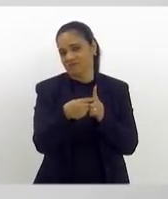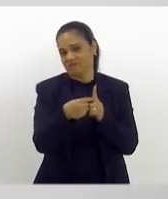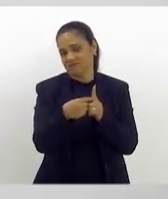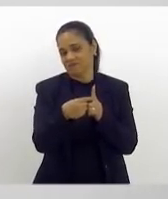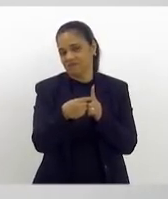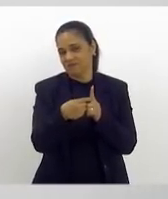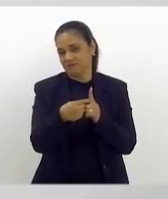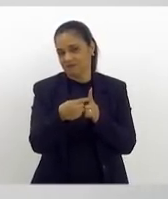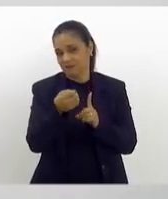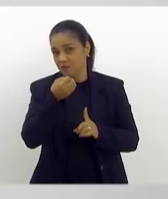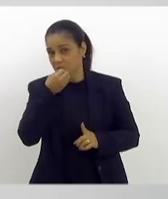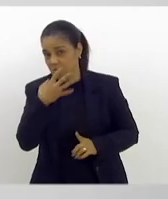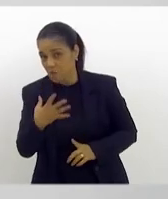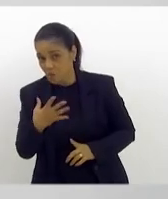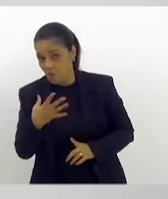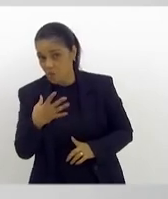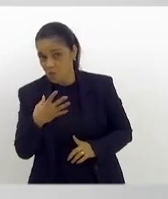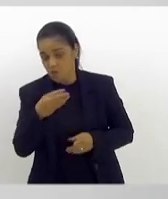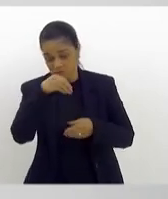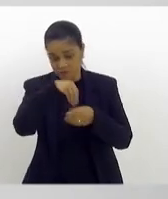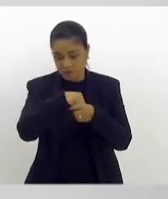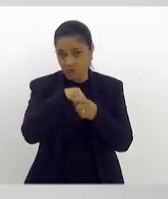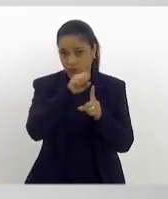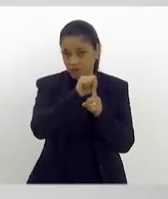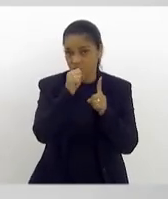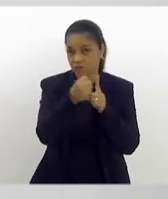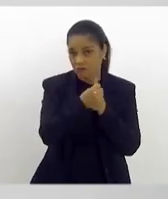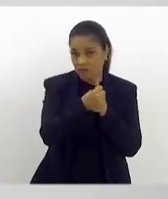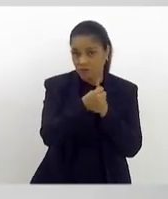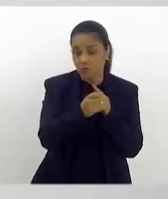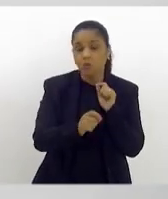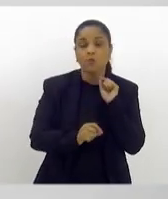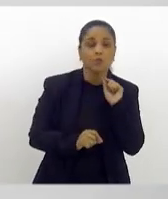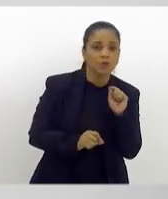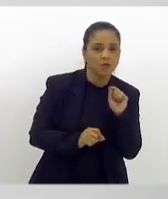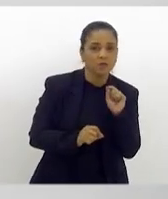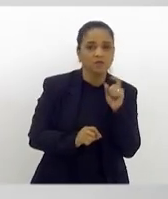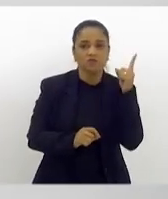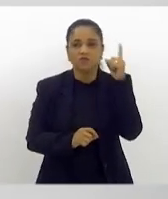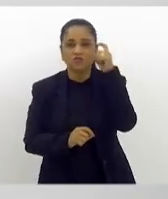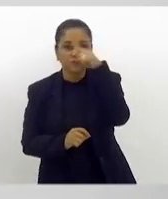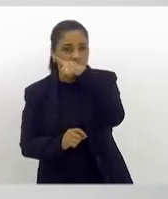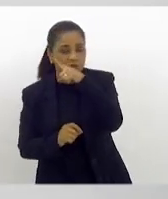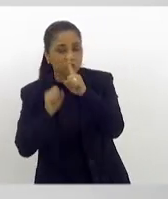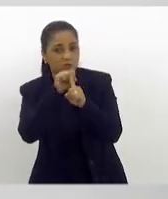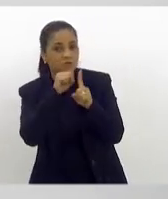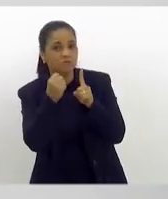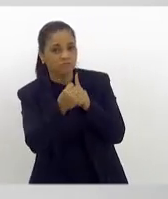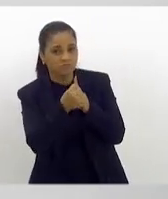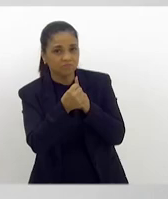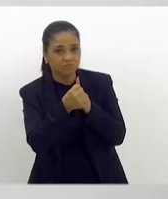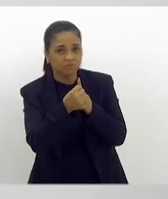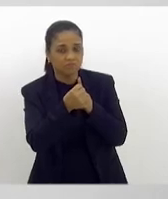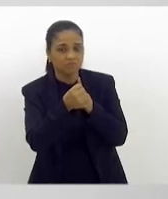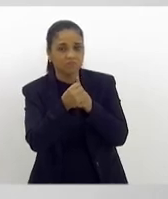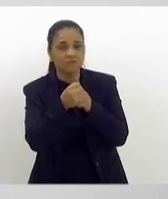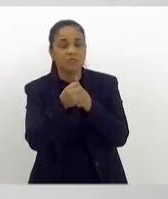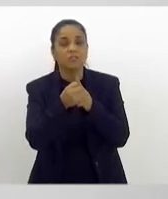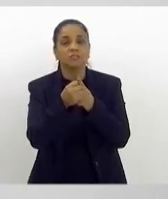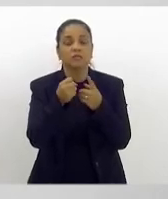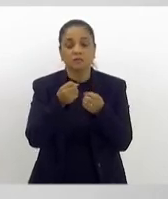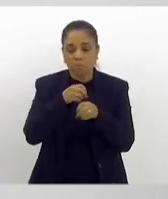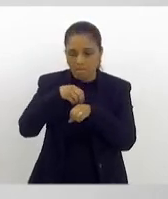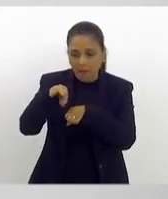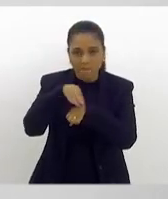bom numa sociedade, o que há de difícil numa sociedade, tem que ser compartilhado e resolvido por